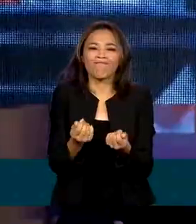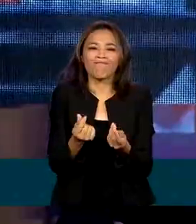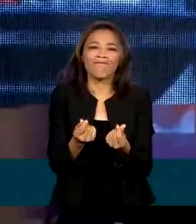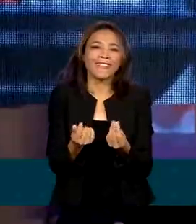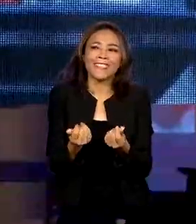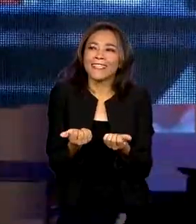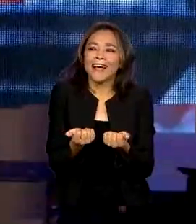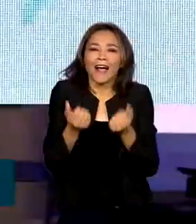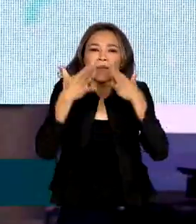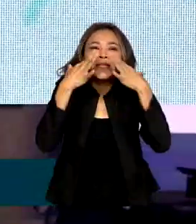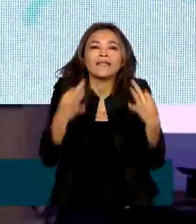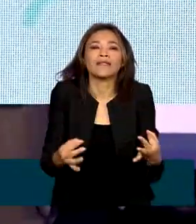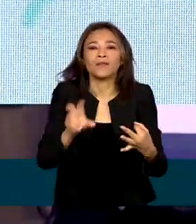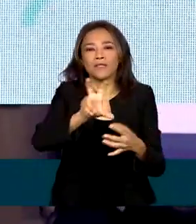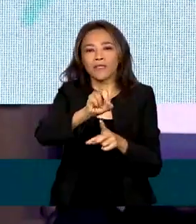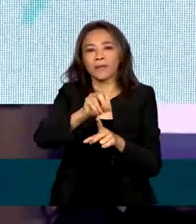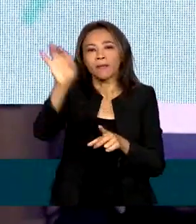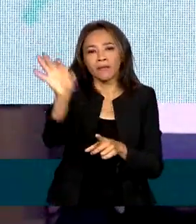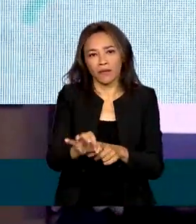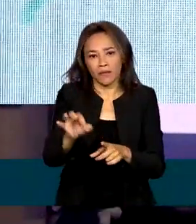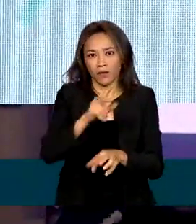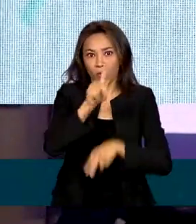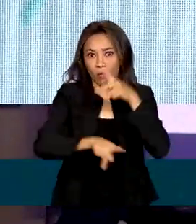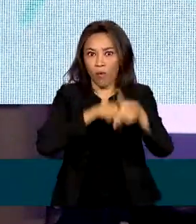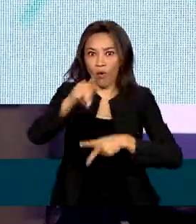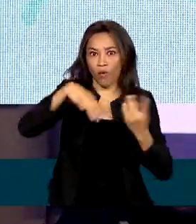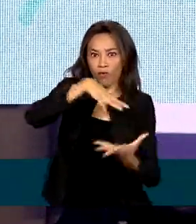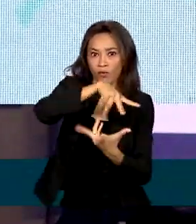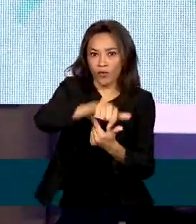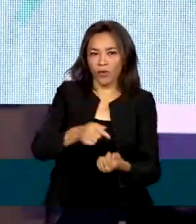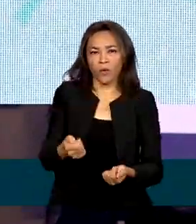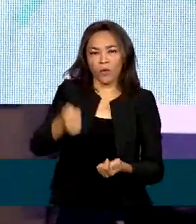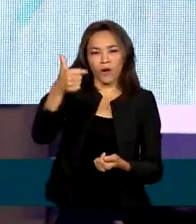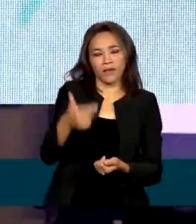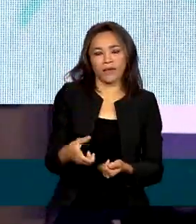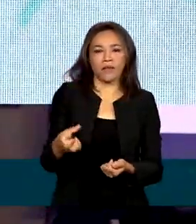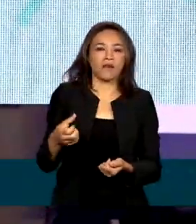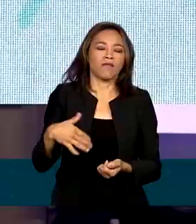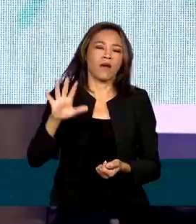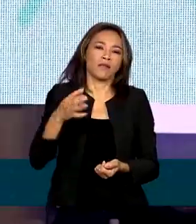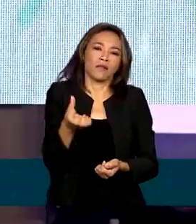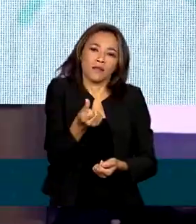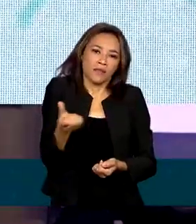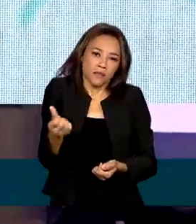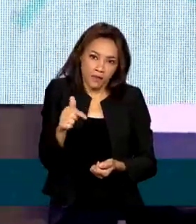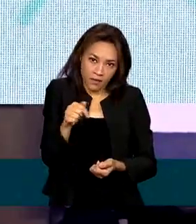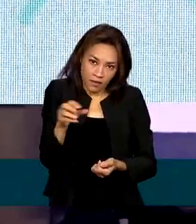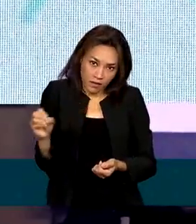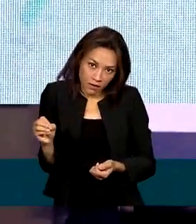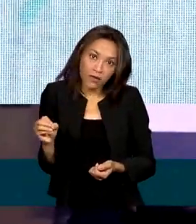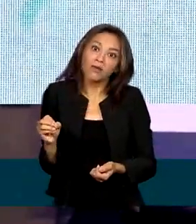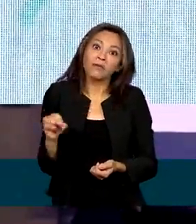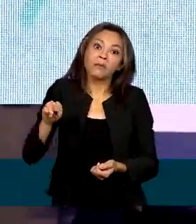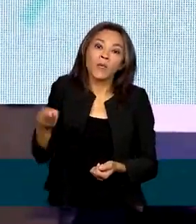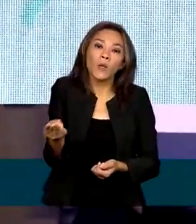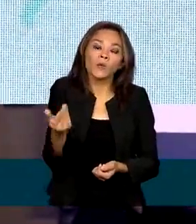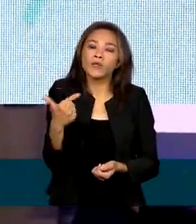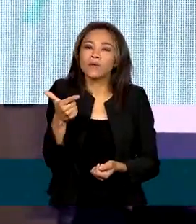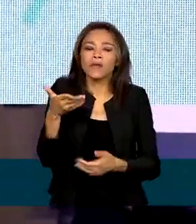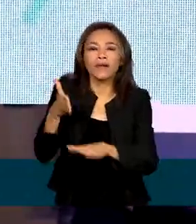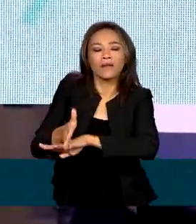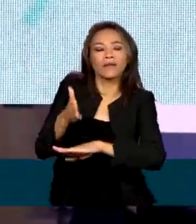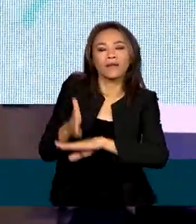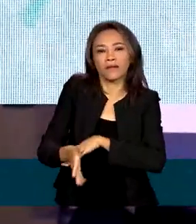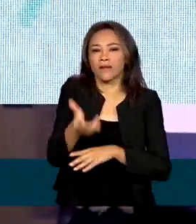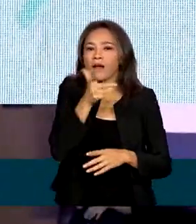população mundial. Quase 700 milhões de pessoas não têm acesso à água potável. É